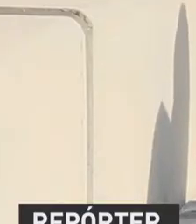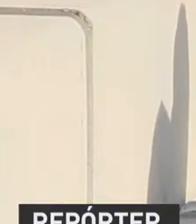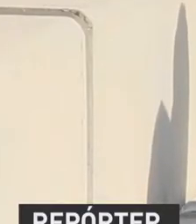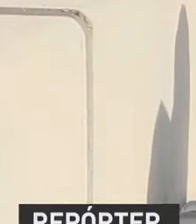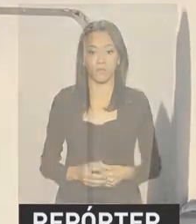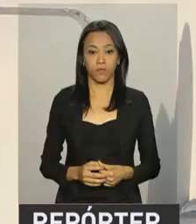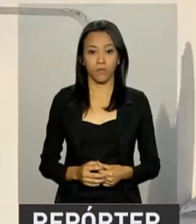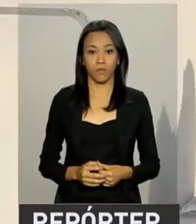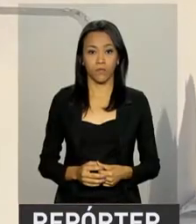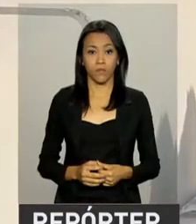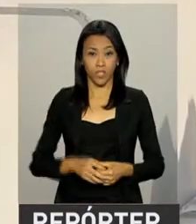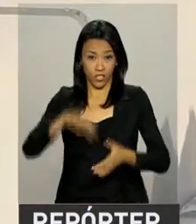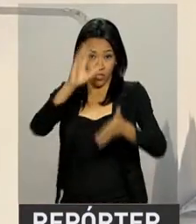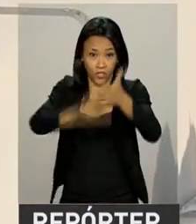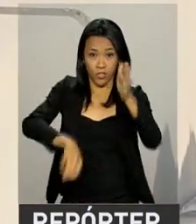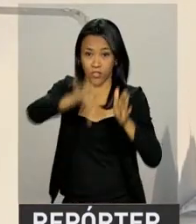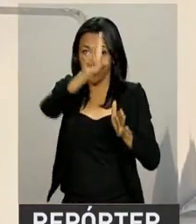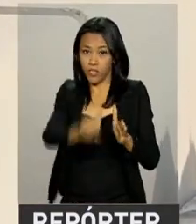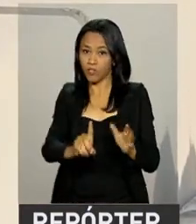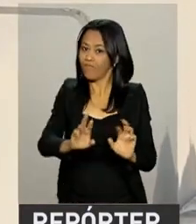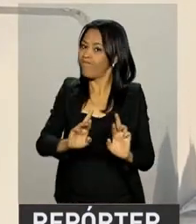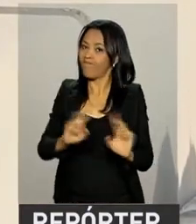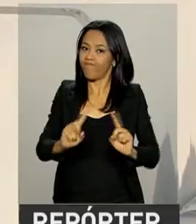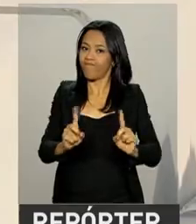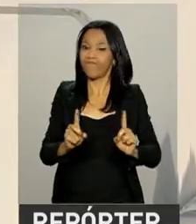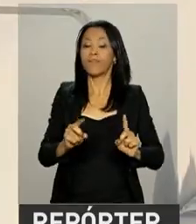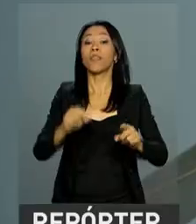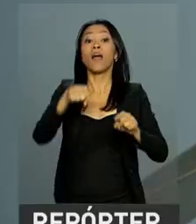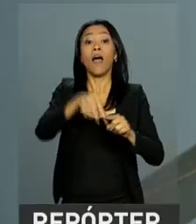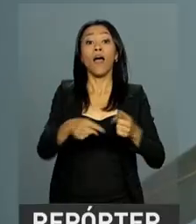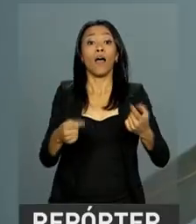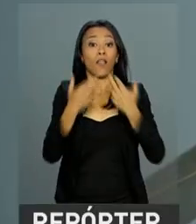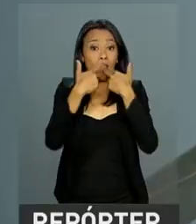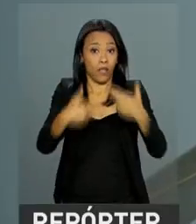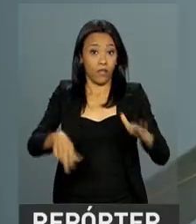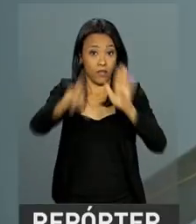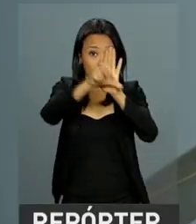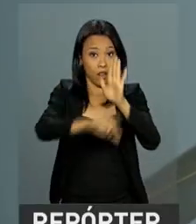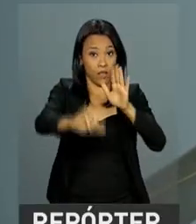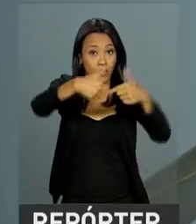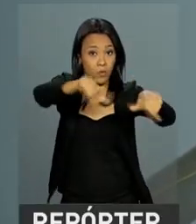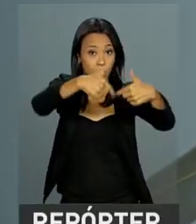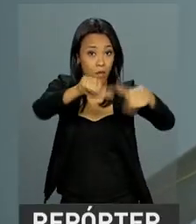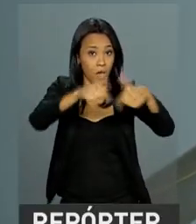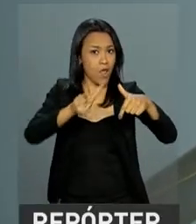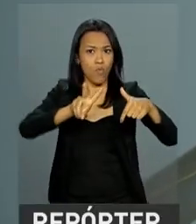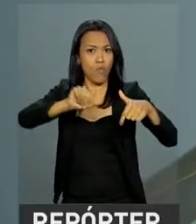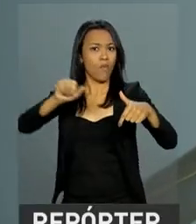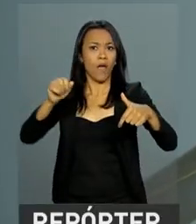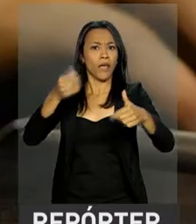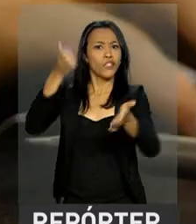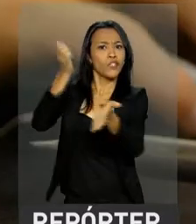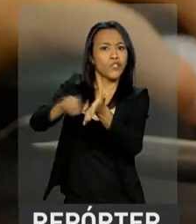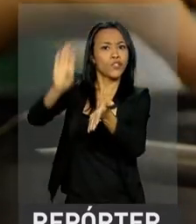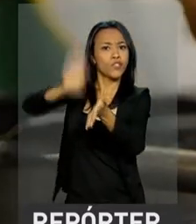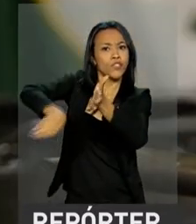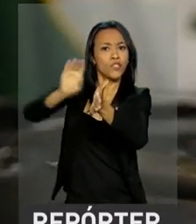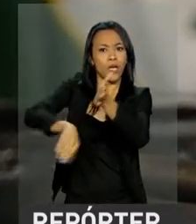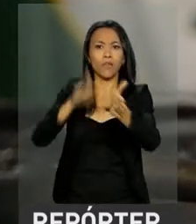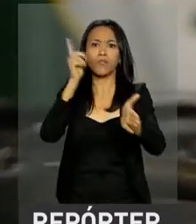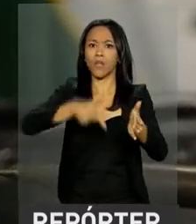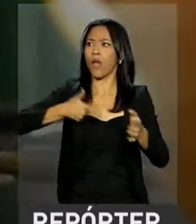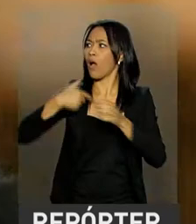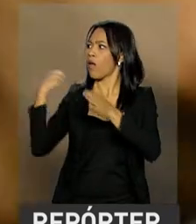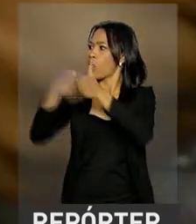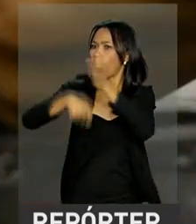Nenhum direito a menos. A atualização das leis trabalhistas não vai retirar o que já foi conquistado pelo trabalhador.